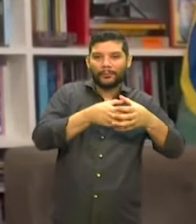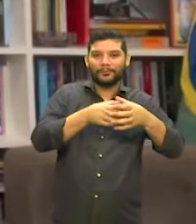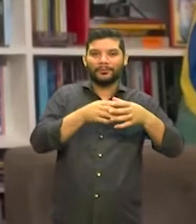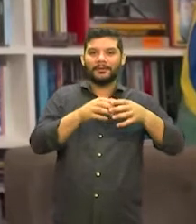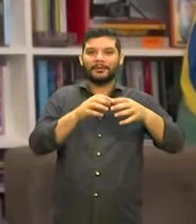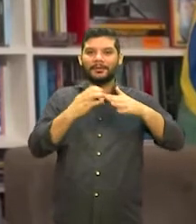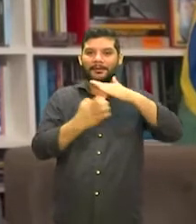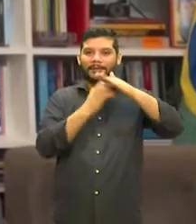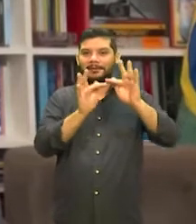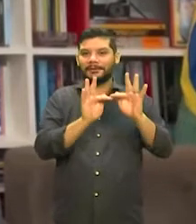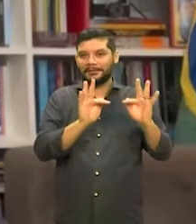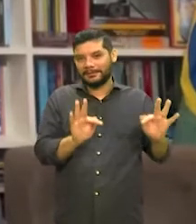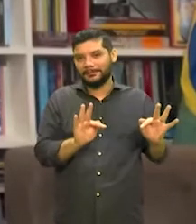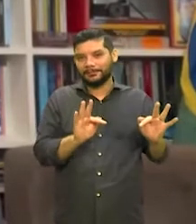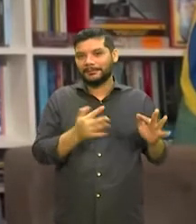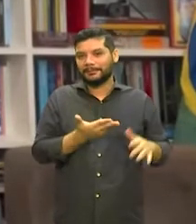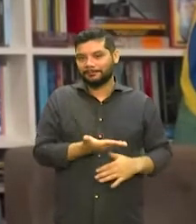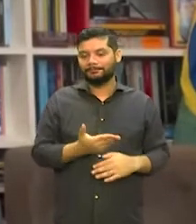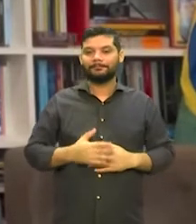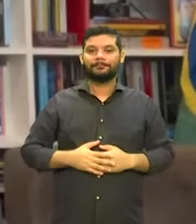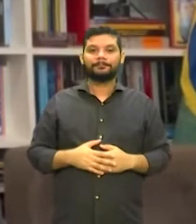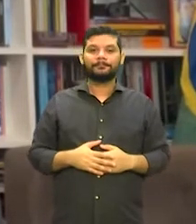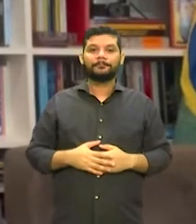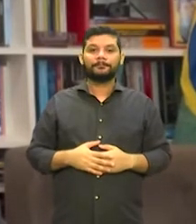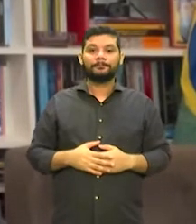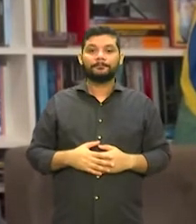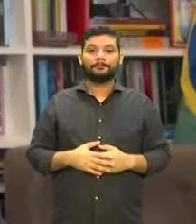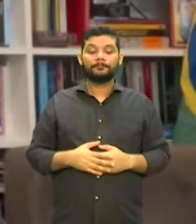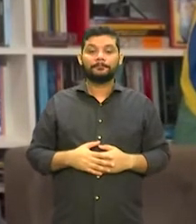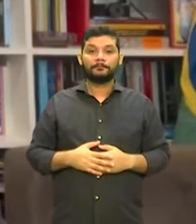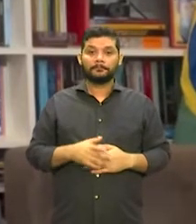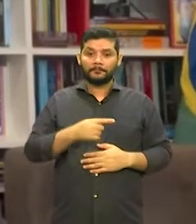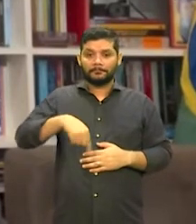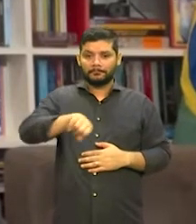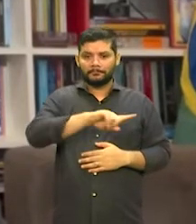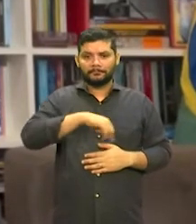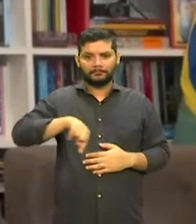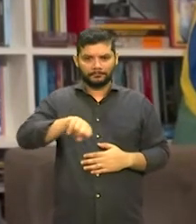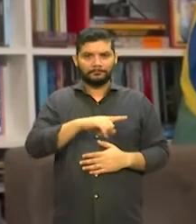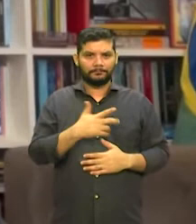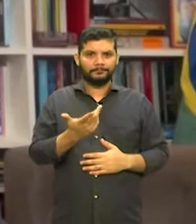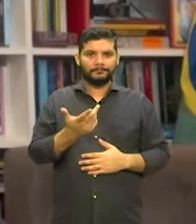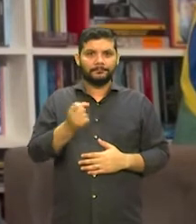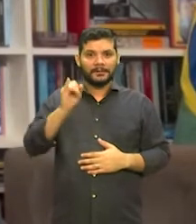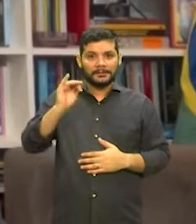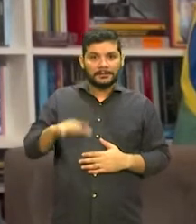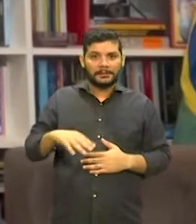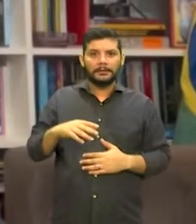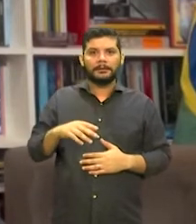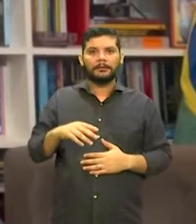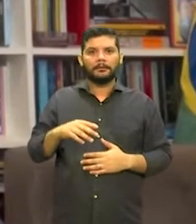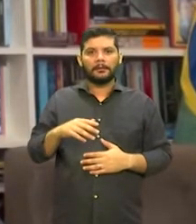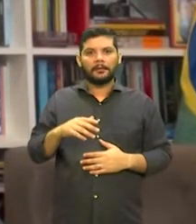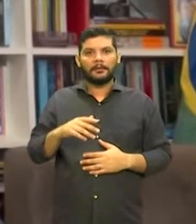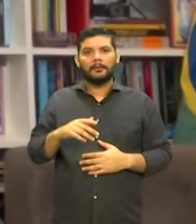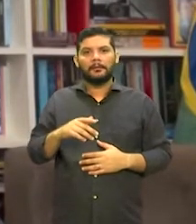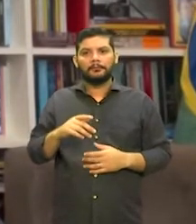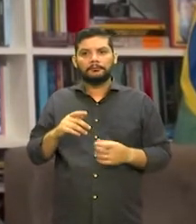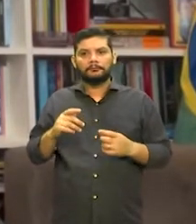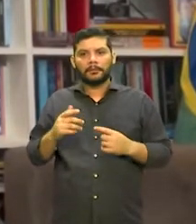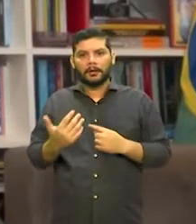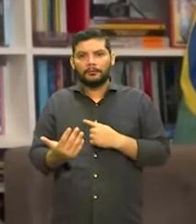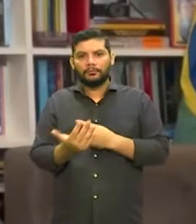microempresa, que tem realmente feito com que nós tenhamos uma perspectiva de